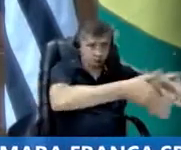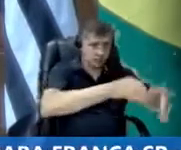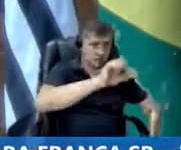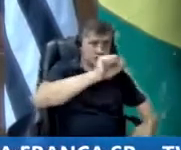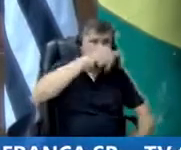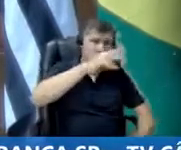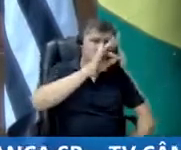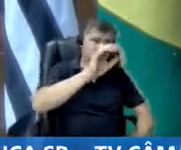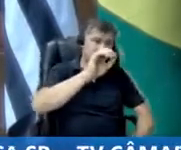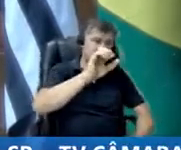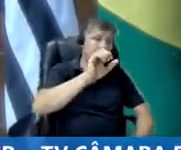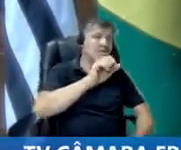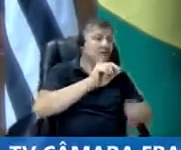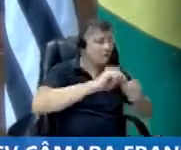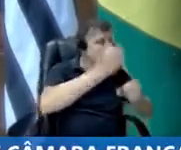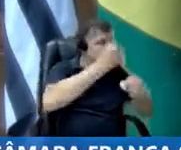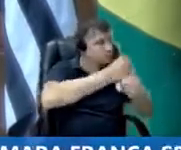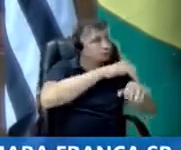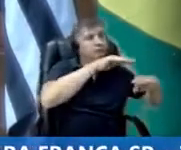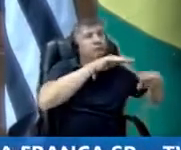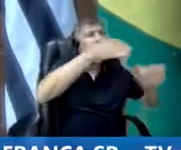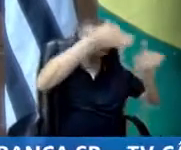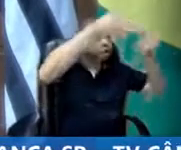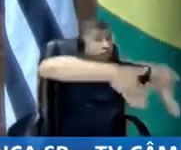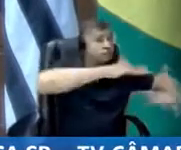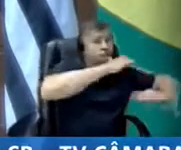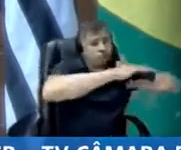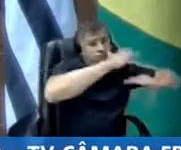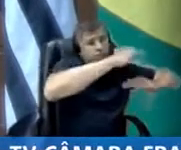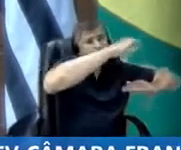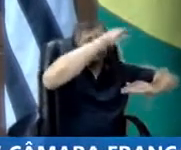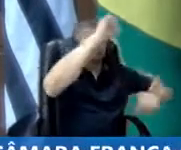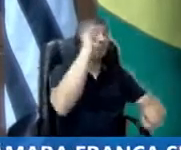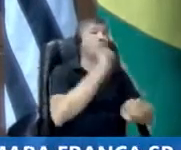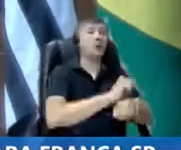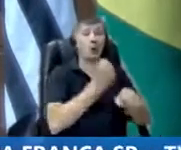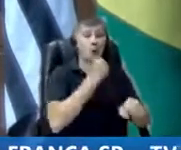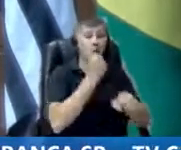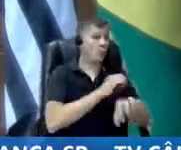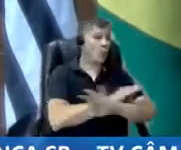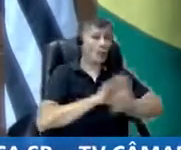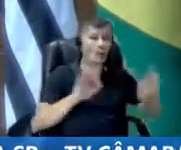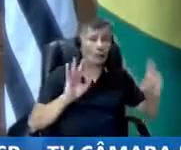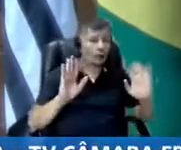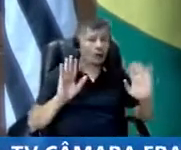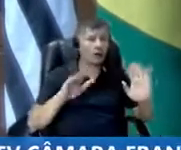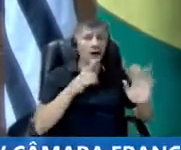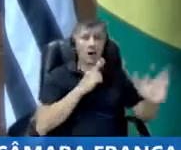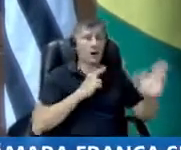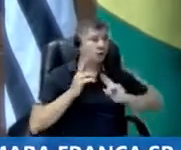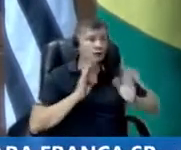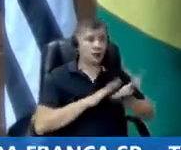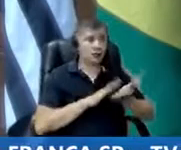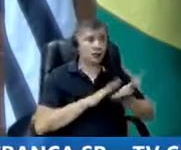e parou, parou que o trem, ninguém deu resposta mais, então nós estamos fazendo um requerimento